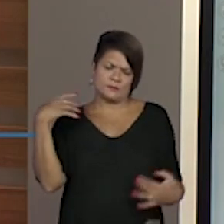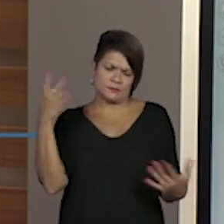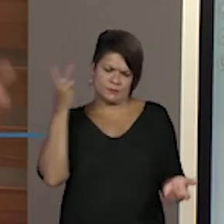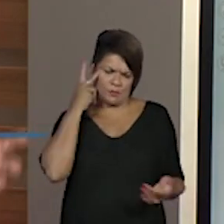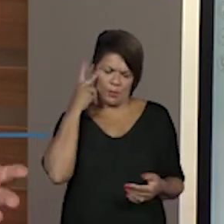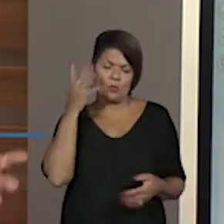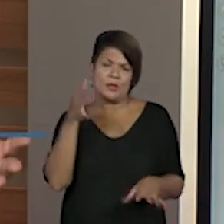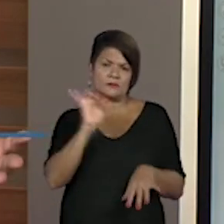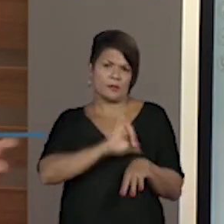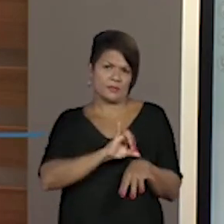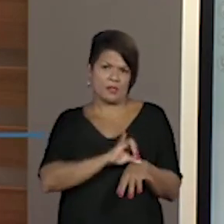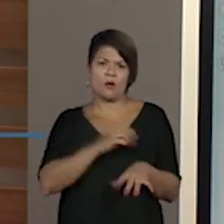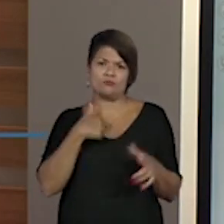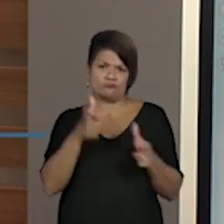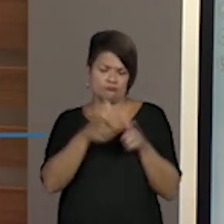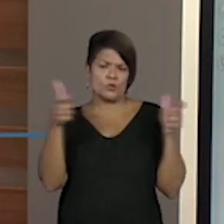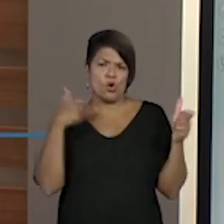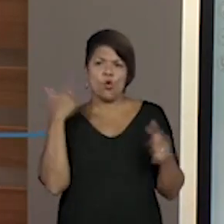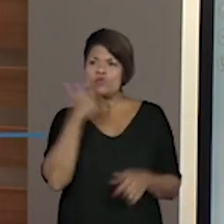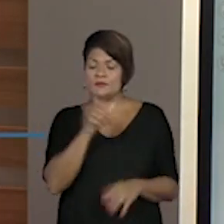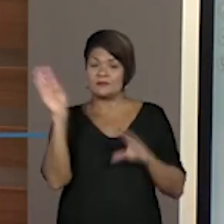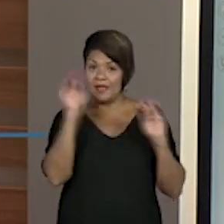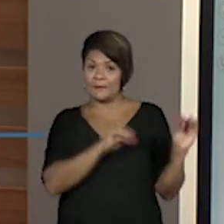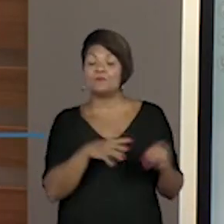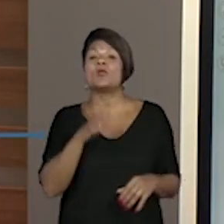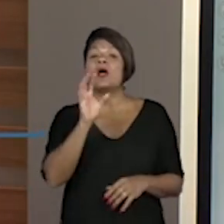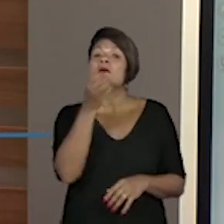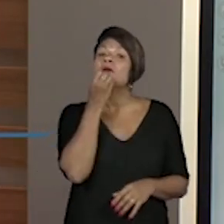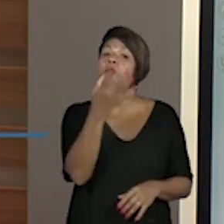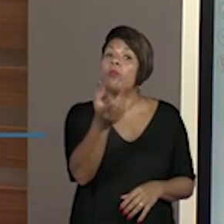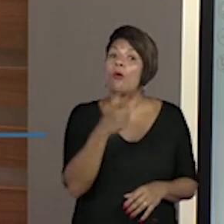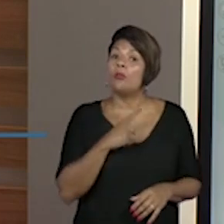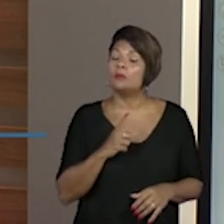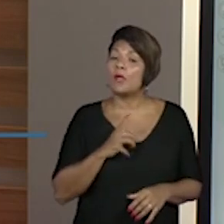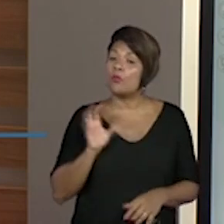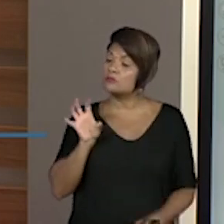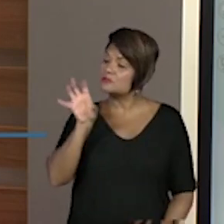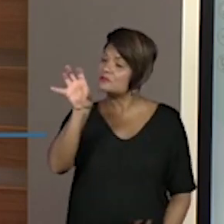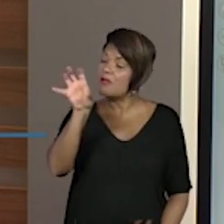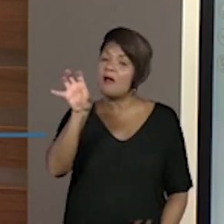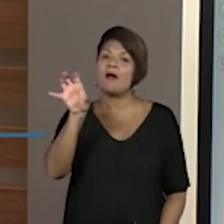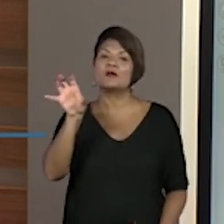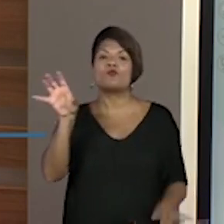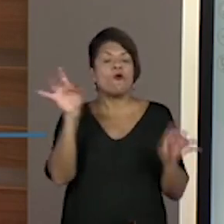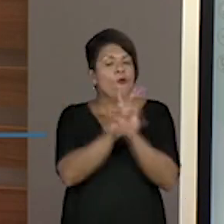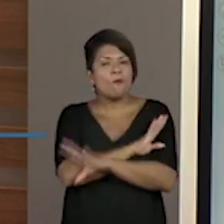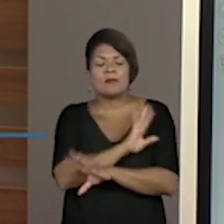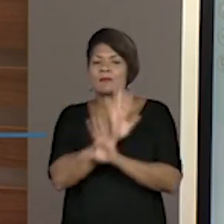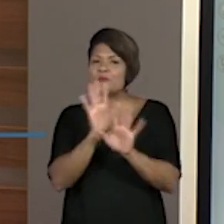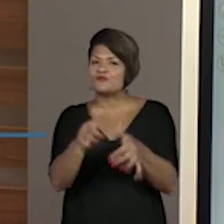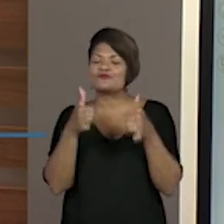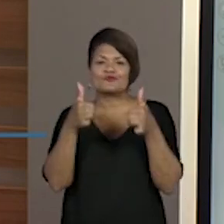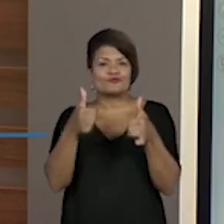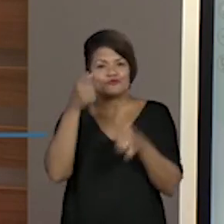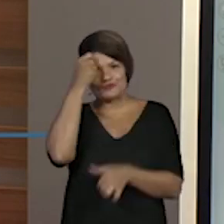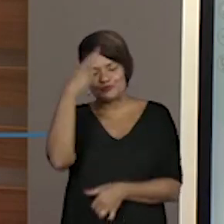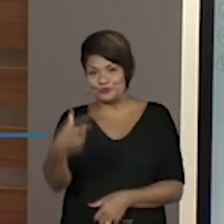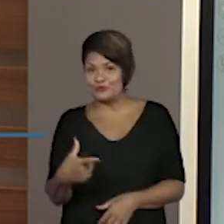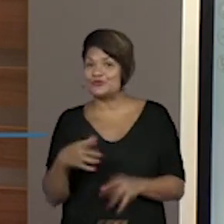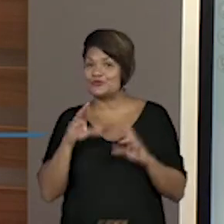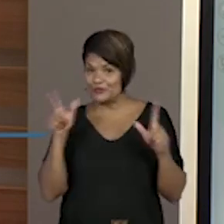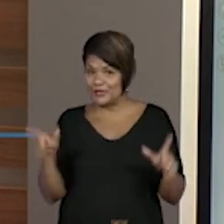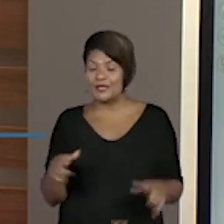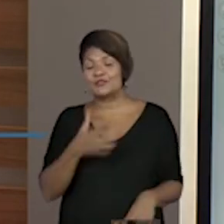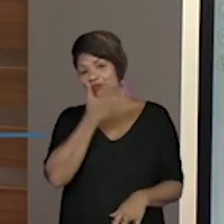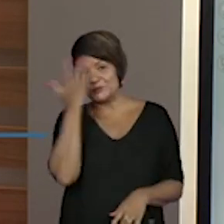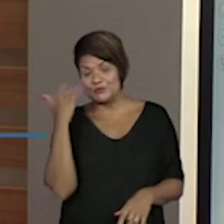Que bom ter vocês aqui e a gente conseguir ter um estado completamente de culturas diferentes, de pessoas